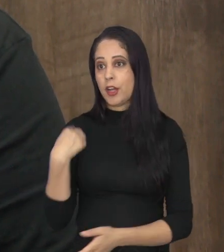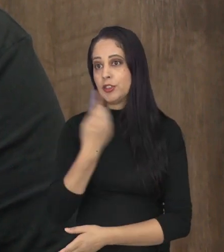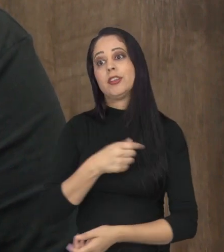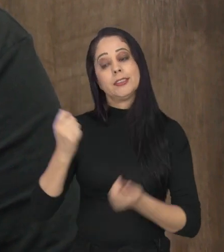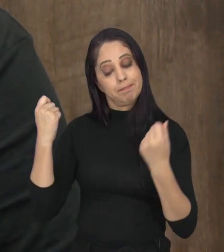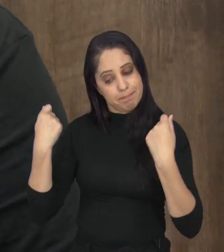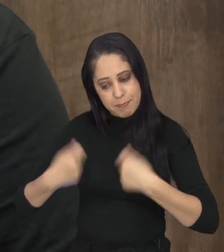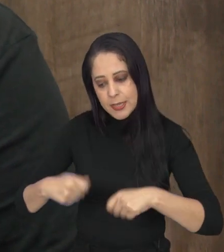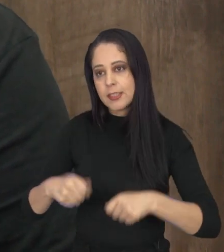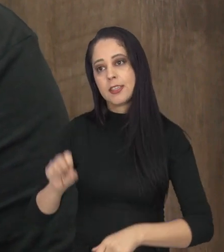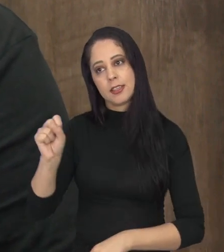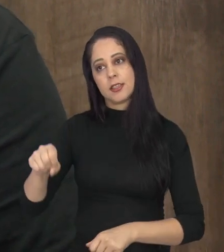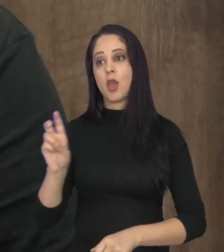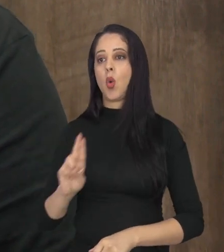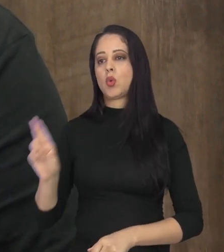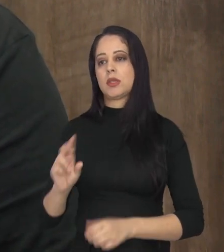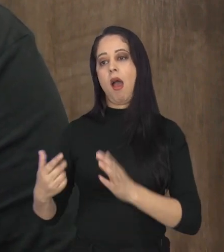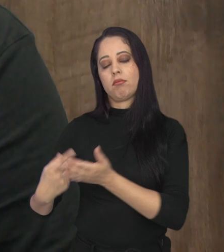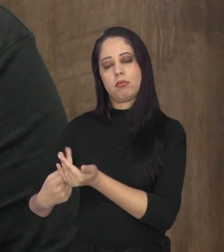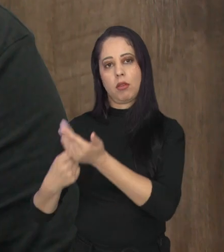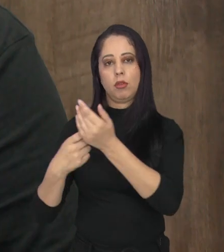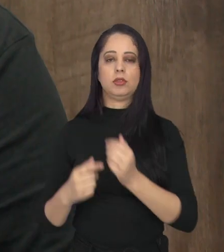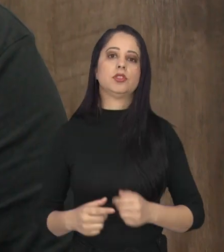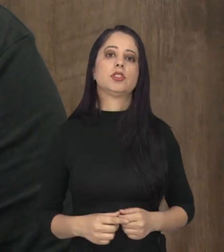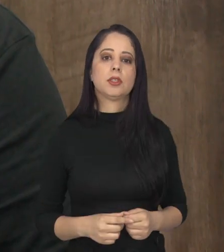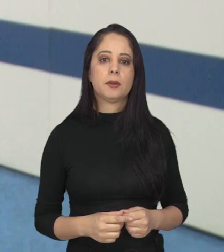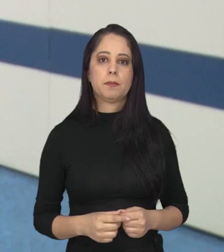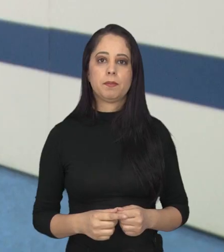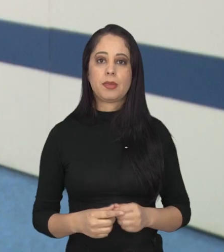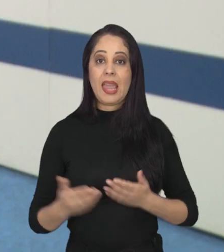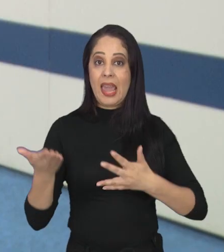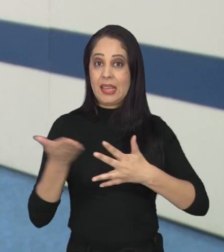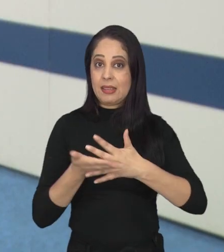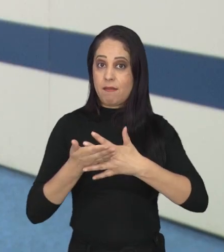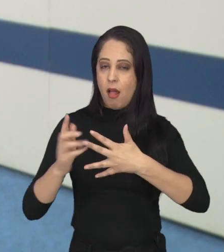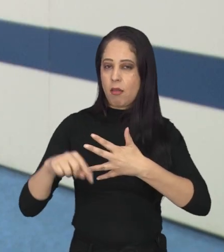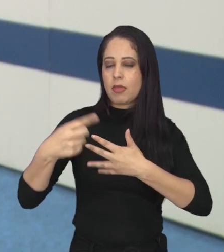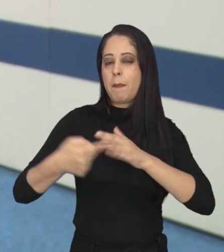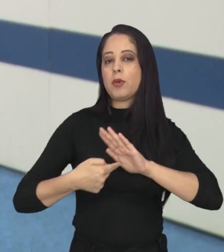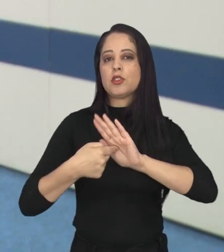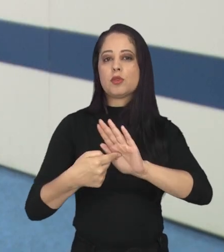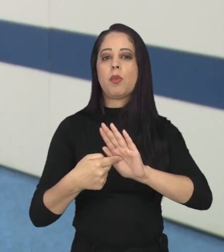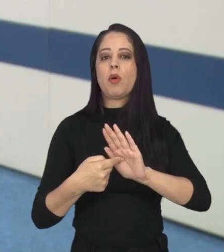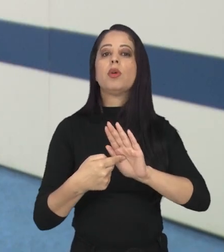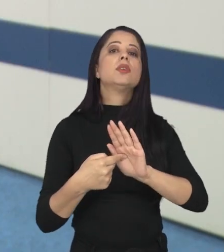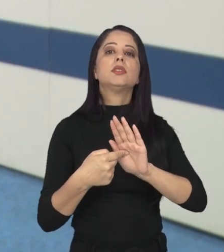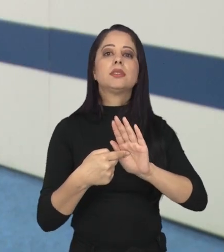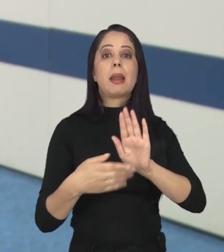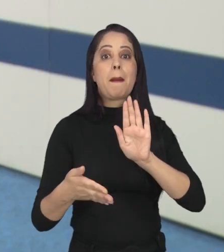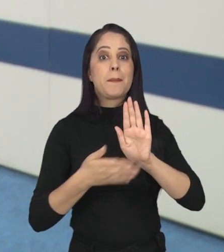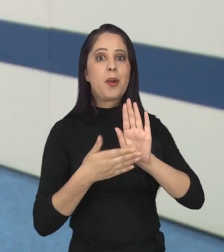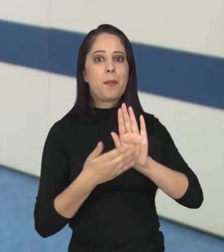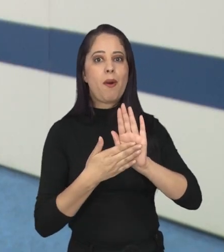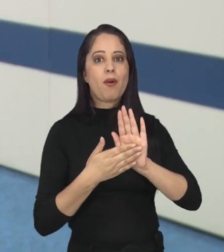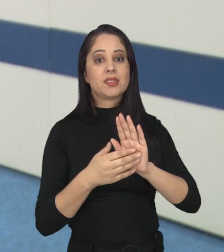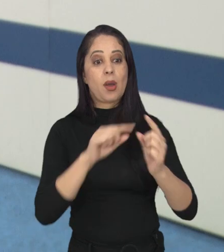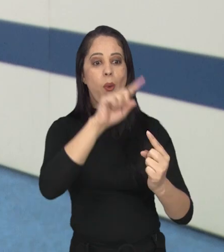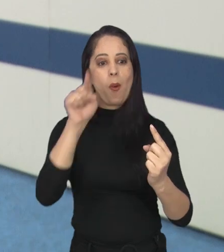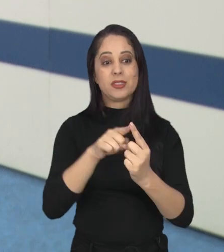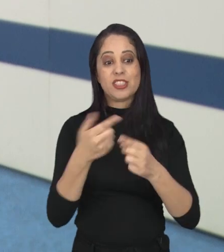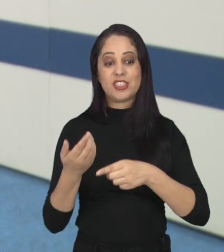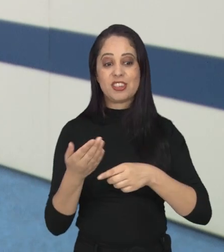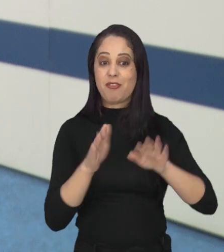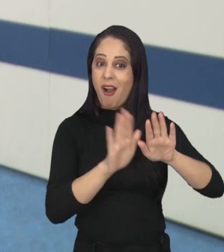geração de uma ferramenta. A gente não tem mais escolha. A ferramenta já chegou. Depois do intervalo, o Tramitando volta com outra proposta,